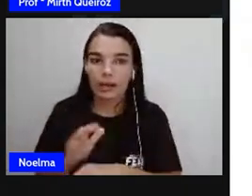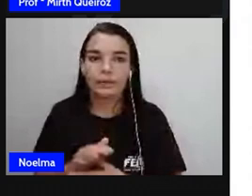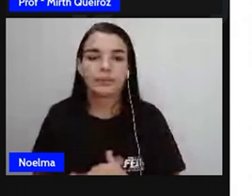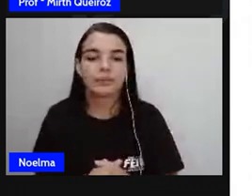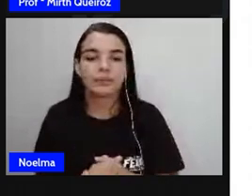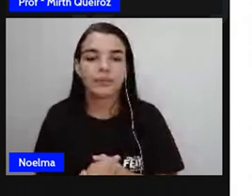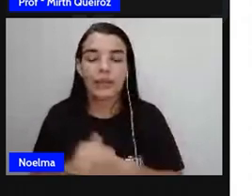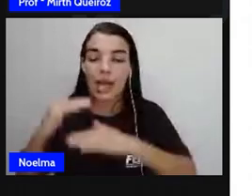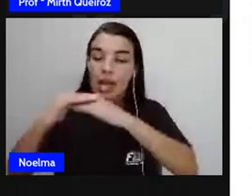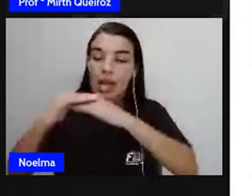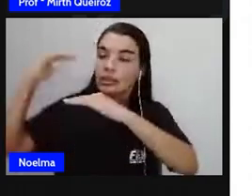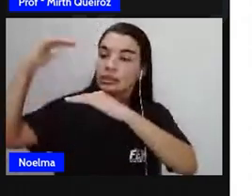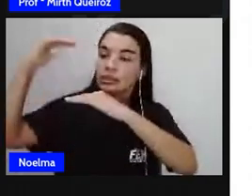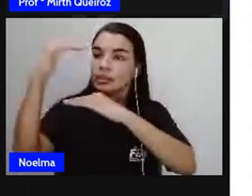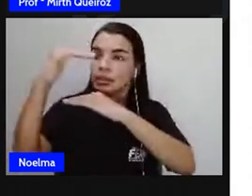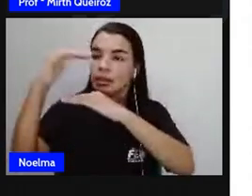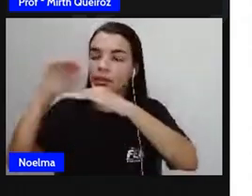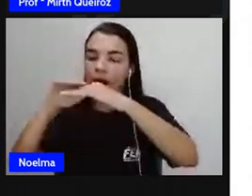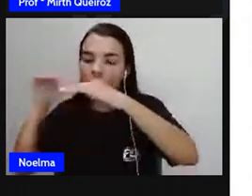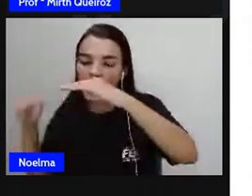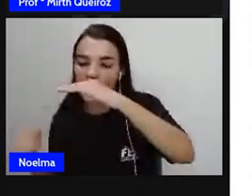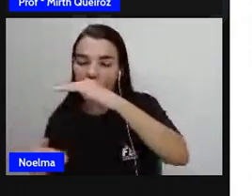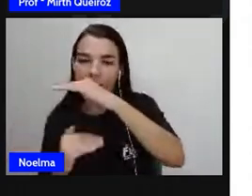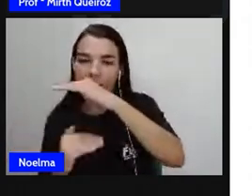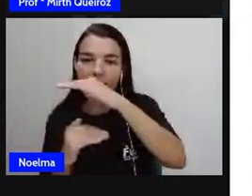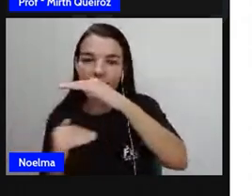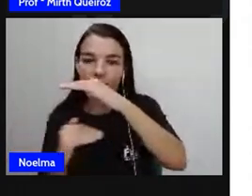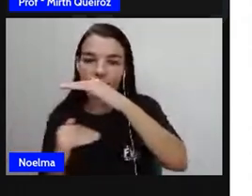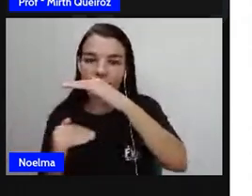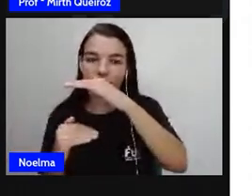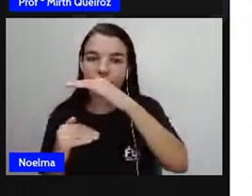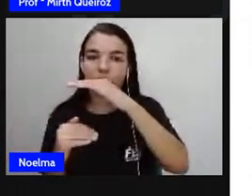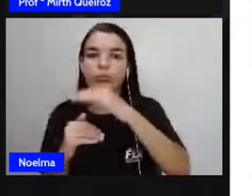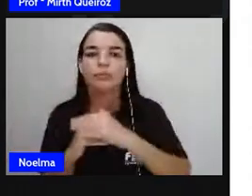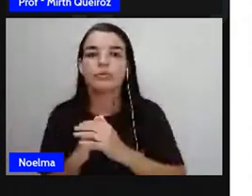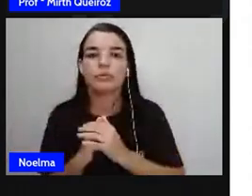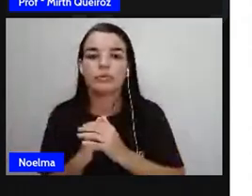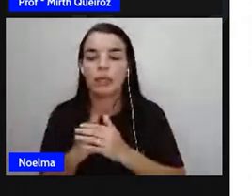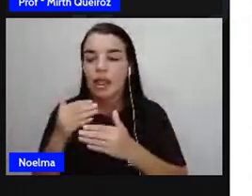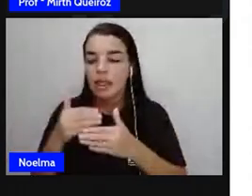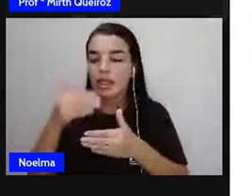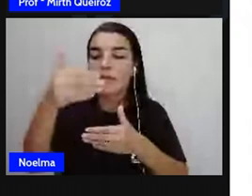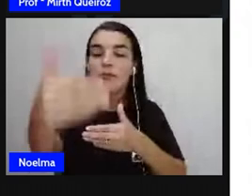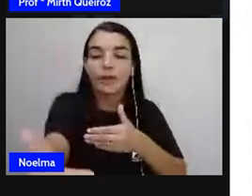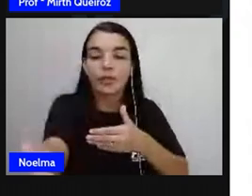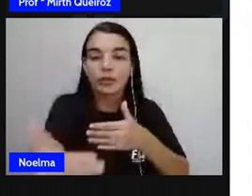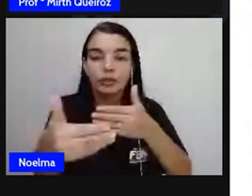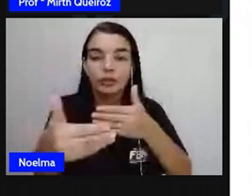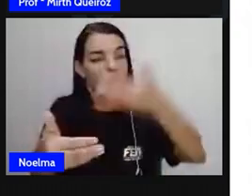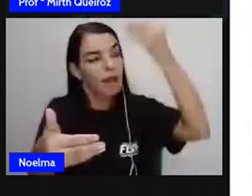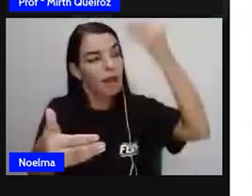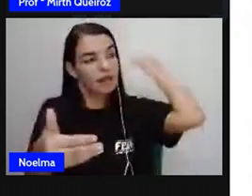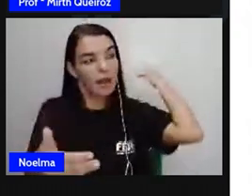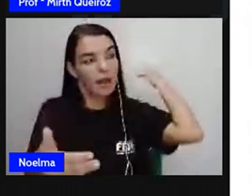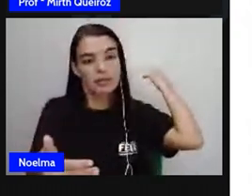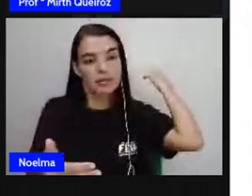Em cima e embaixo, acima e abaixo, na frente e atrás,